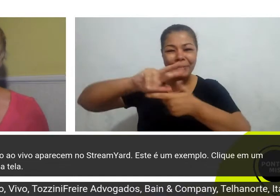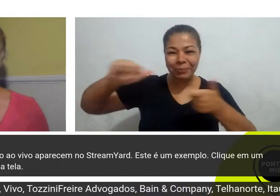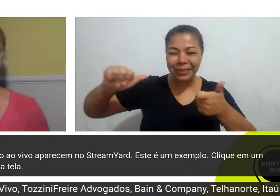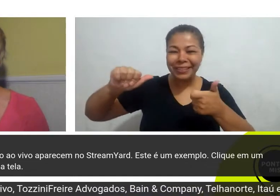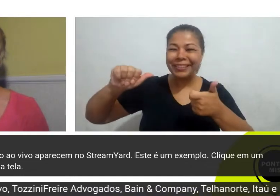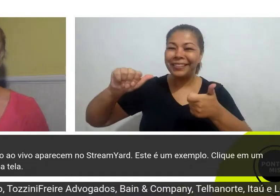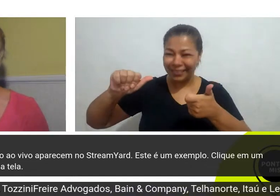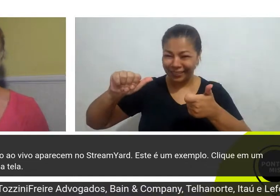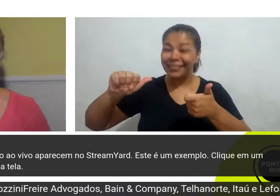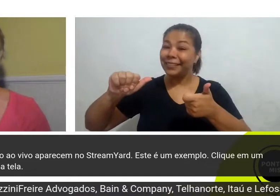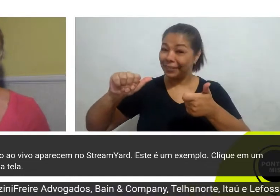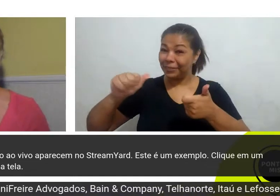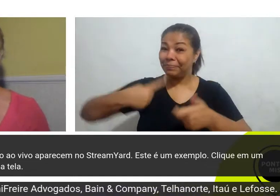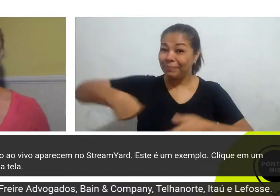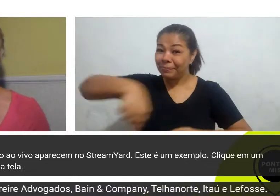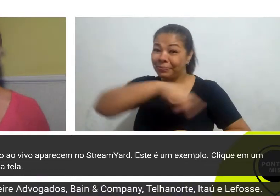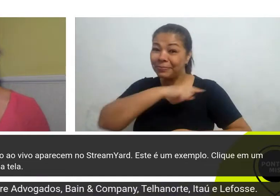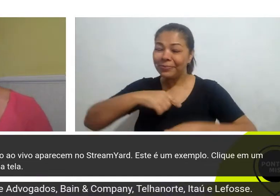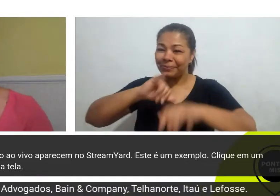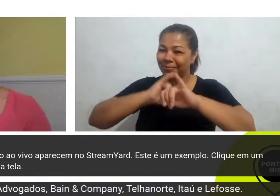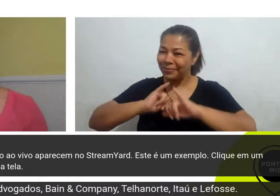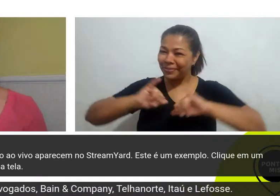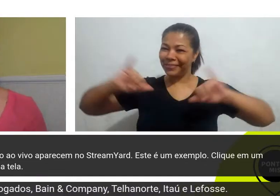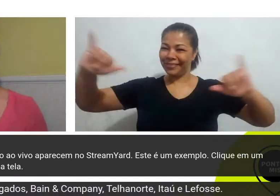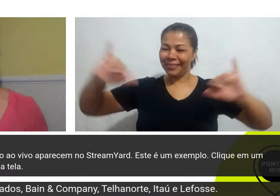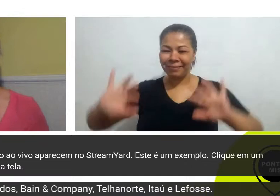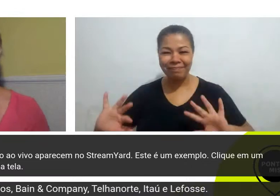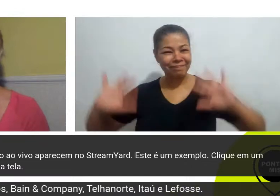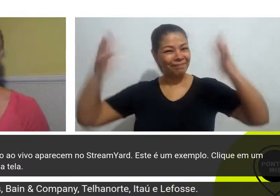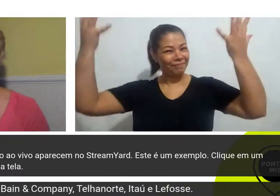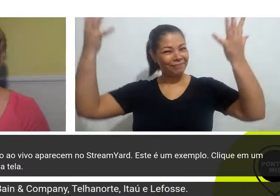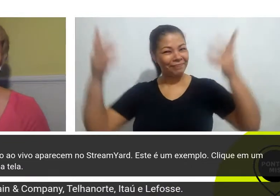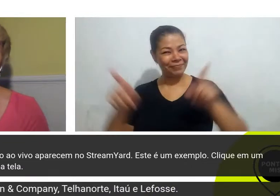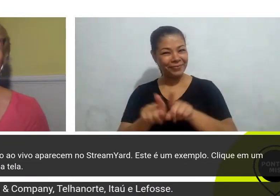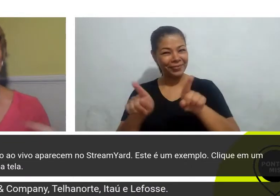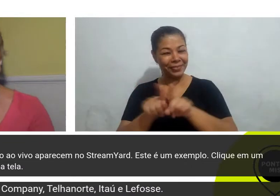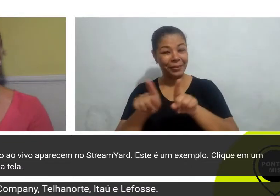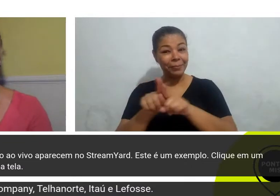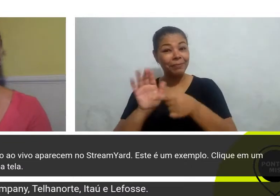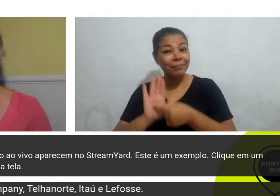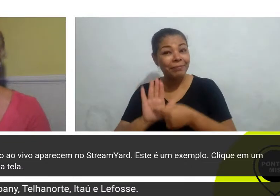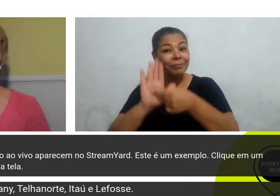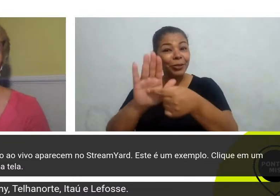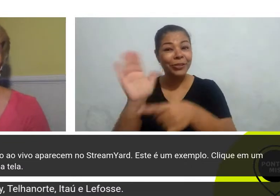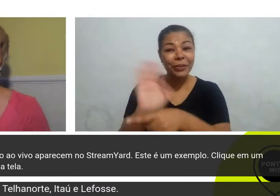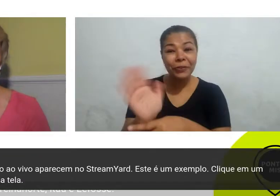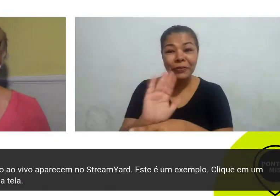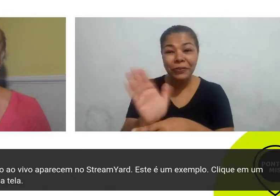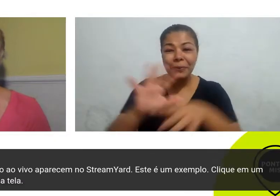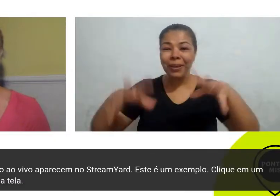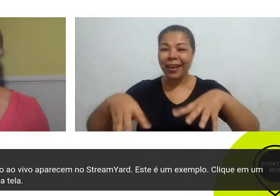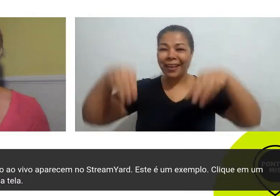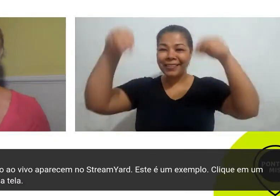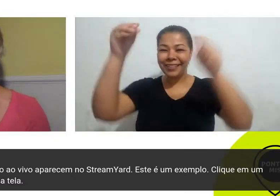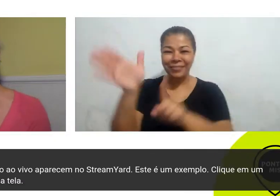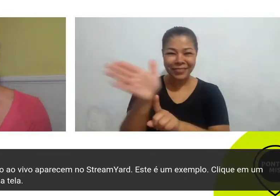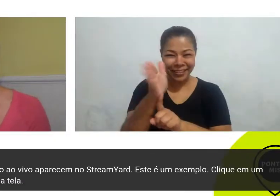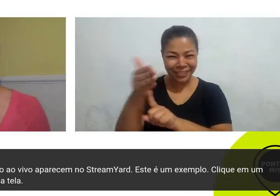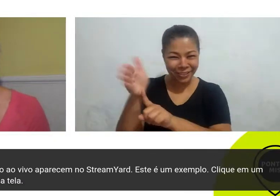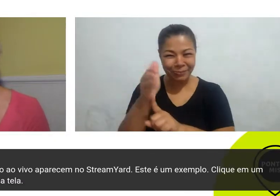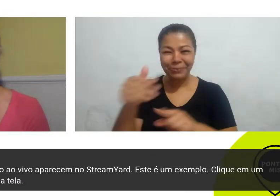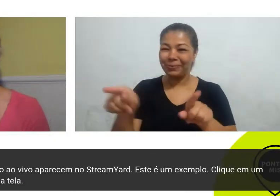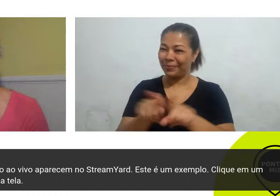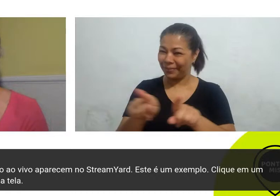faz essa transmissão aqui comemorativa e está exibindo o Castelo Rá-Tim-Bum e a gente teve lá uma exibição